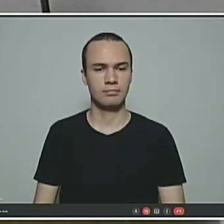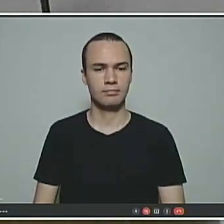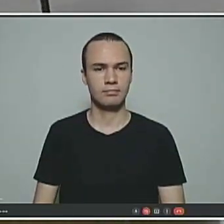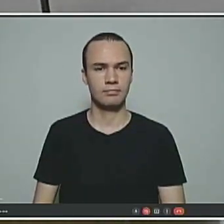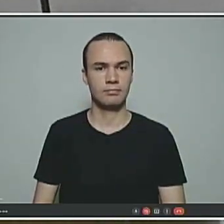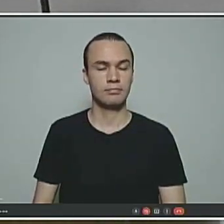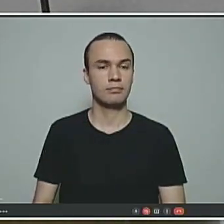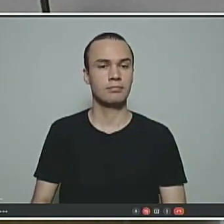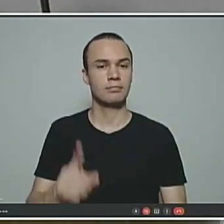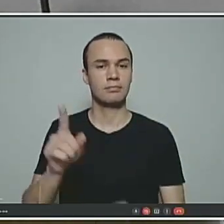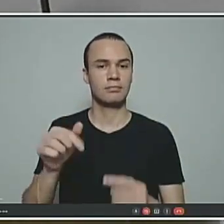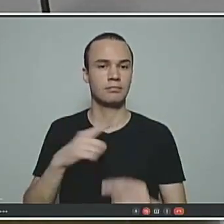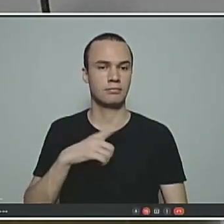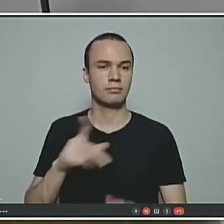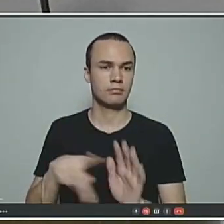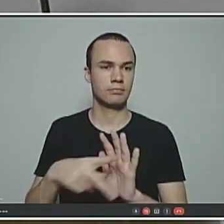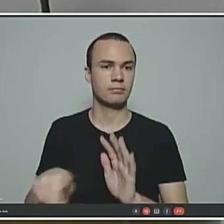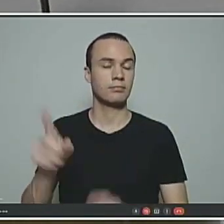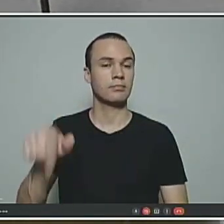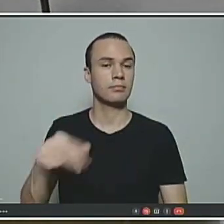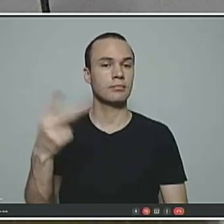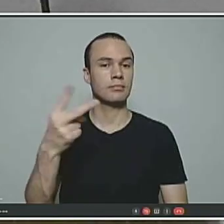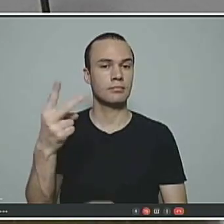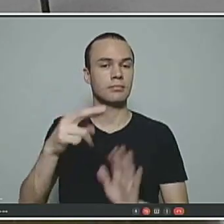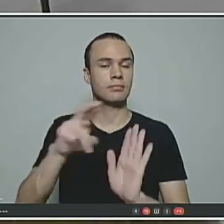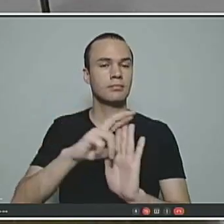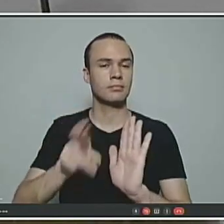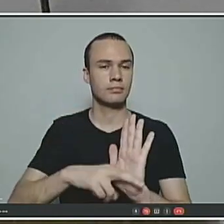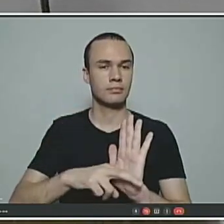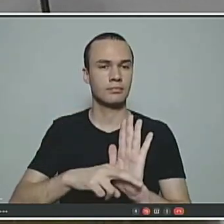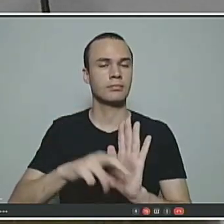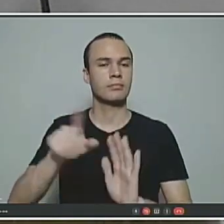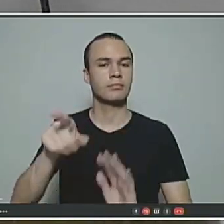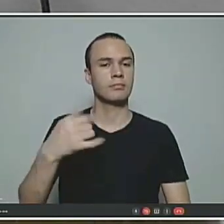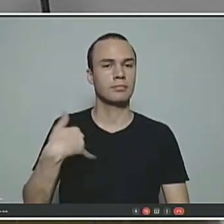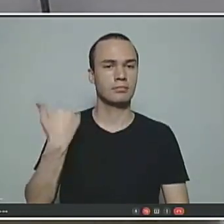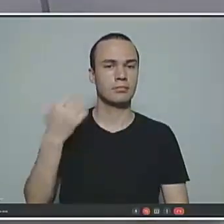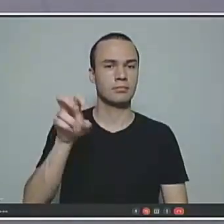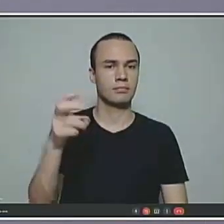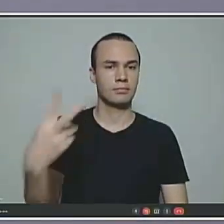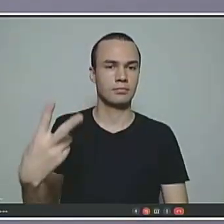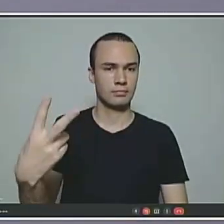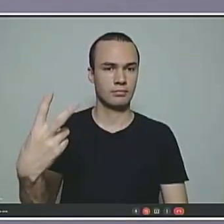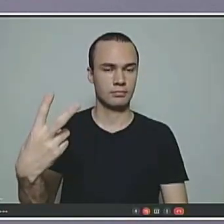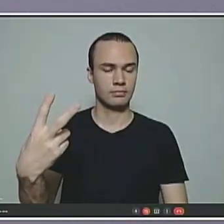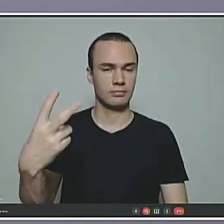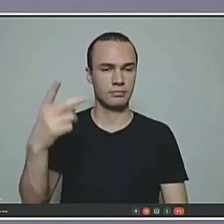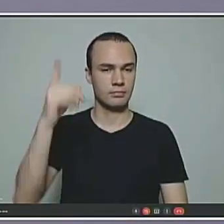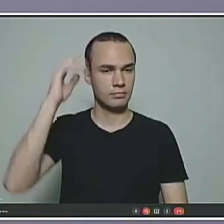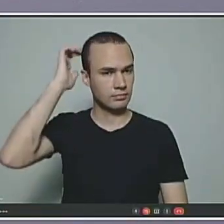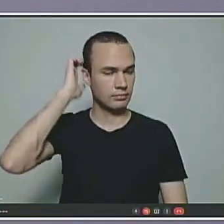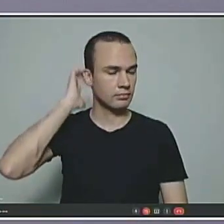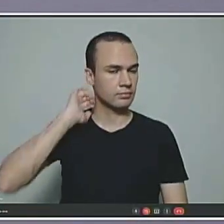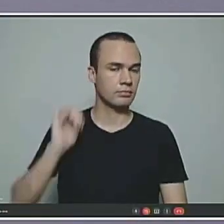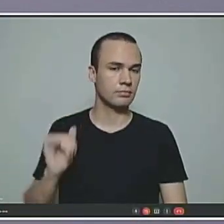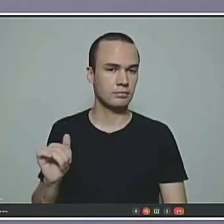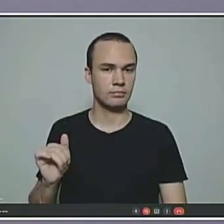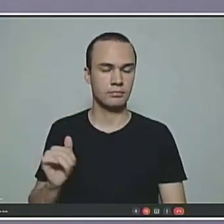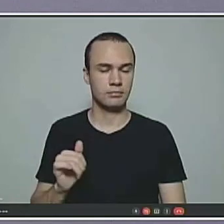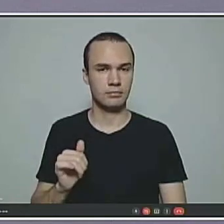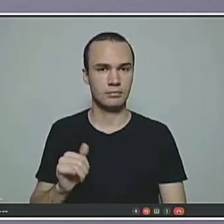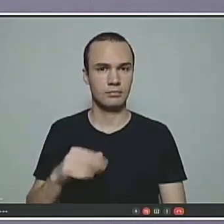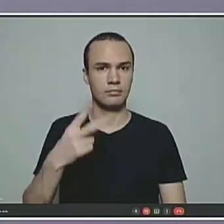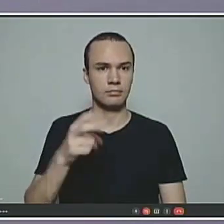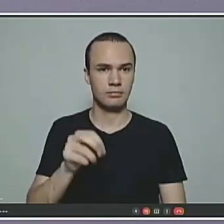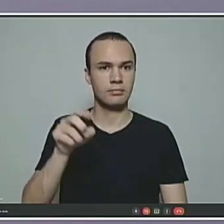Proposição do sindicato. Segunda regra de transição. 52 anos de idade, 55 se professor. 20